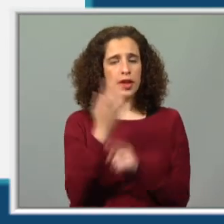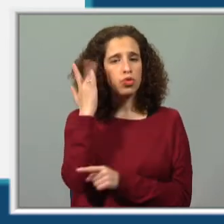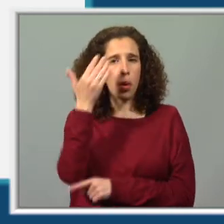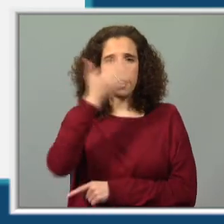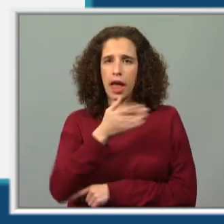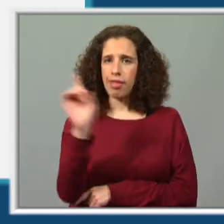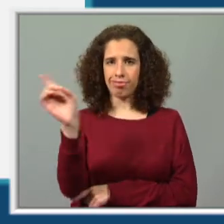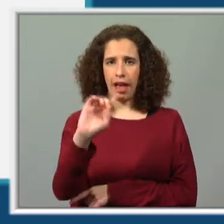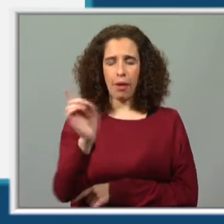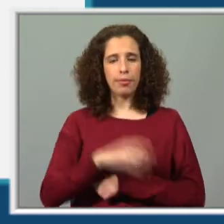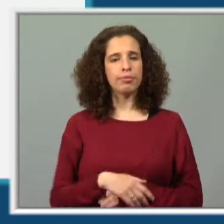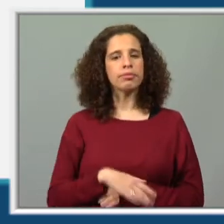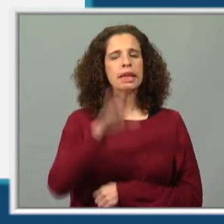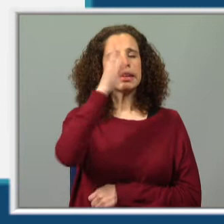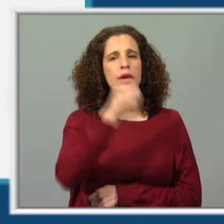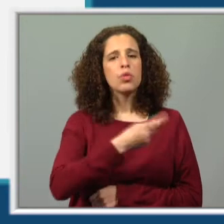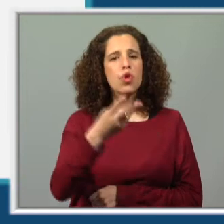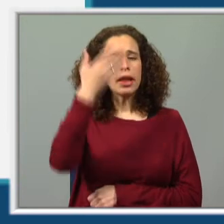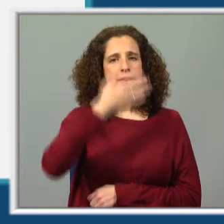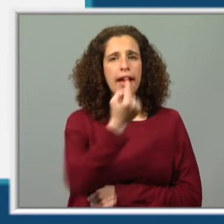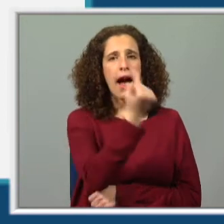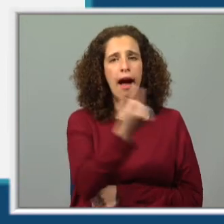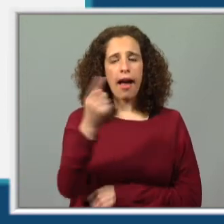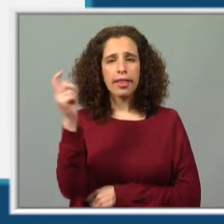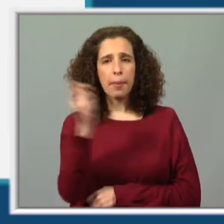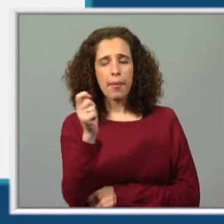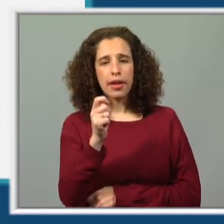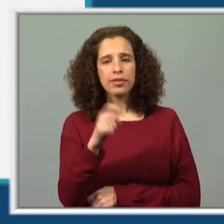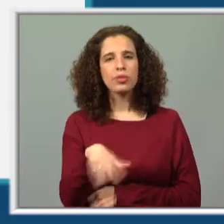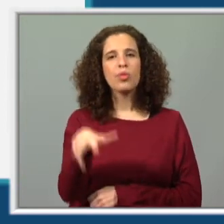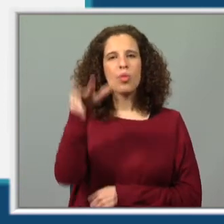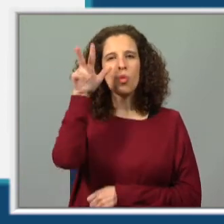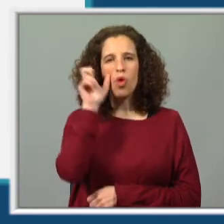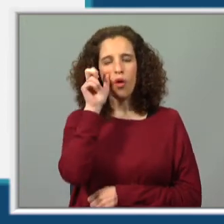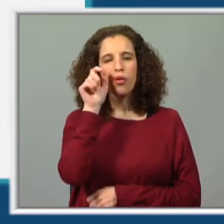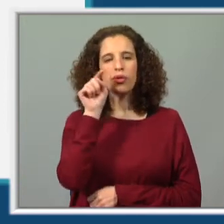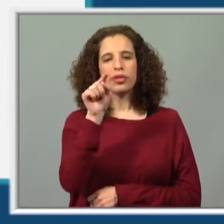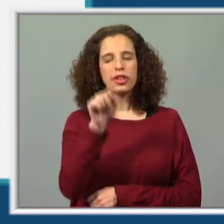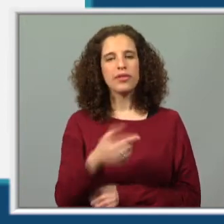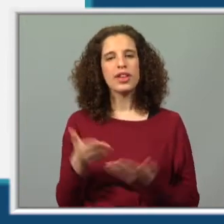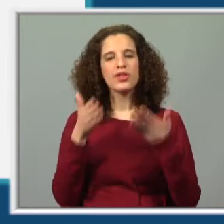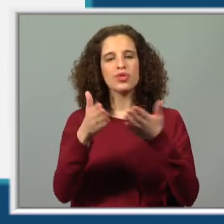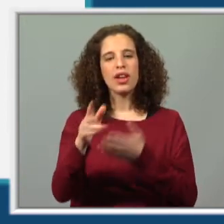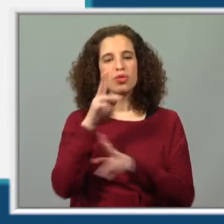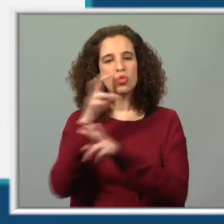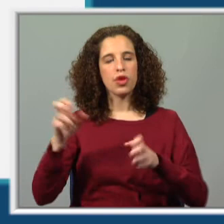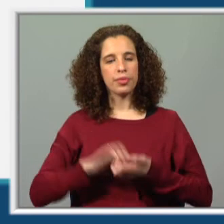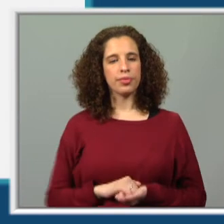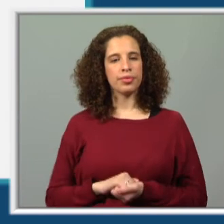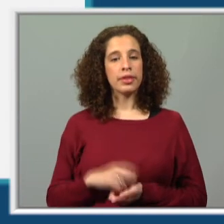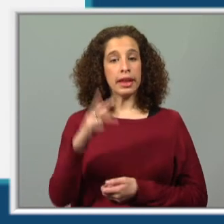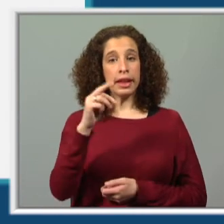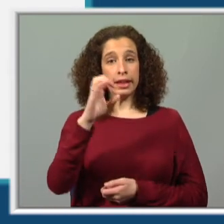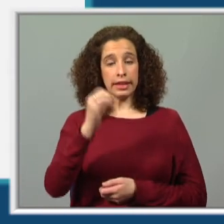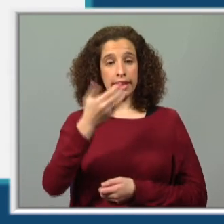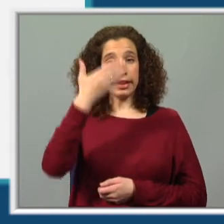de dias. Sabes quantos dias tem cada mês? Ouve esta lenga-lenga que te vai ajudar a saber. 30